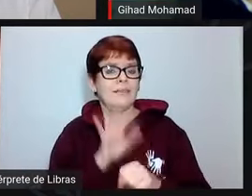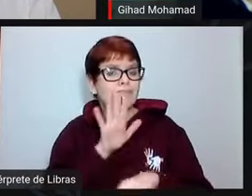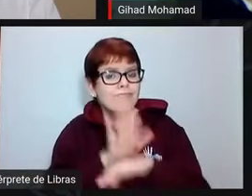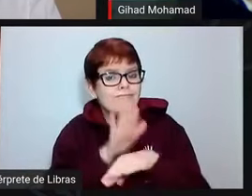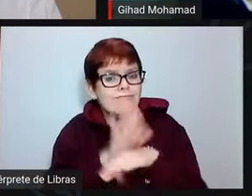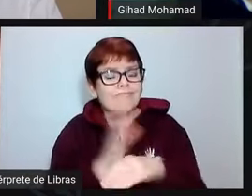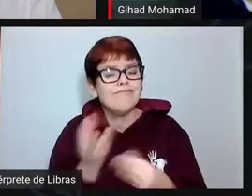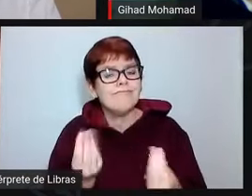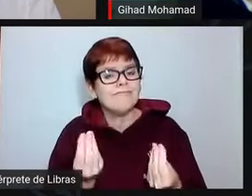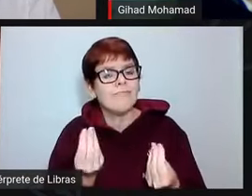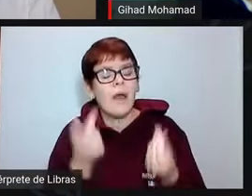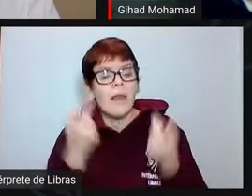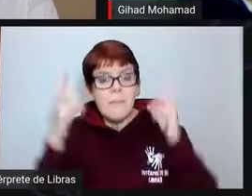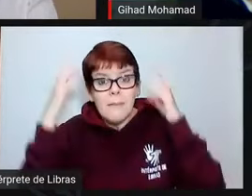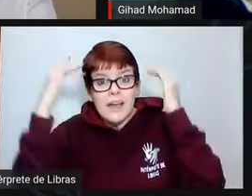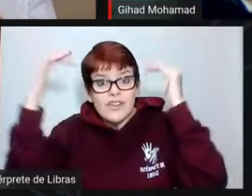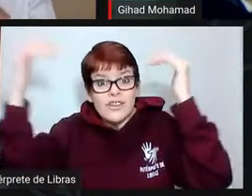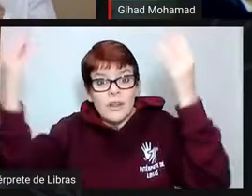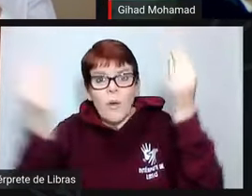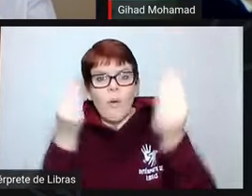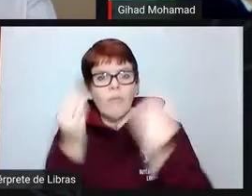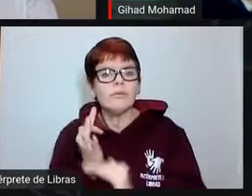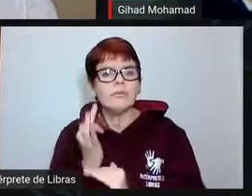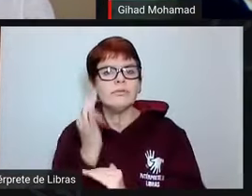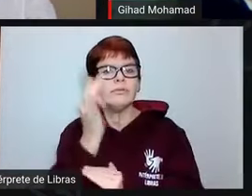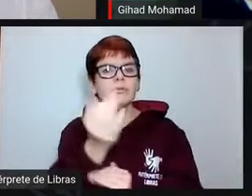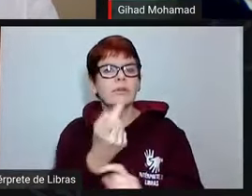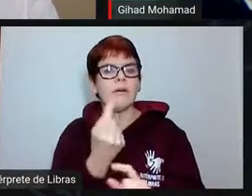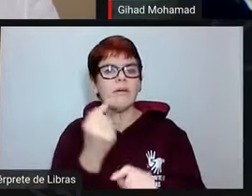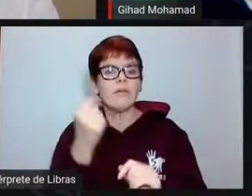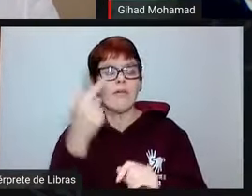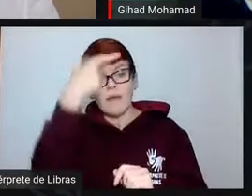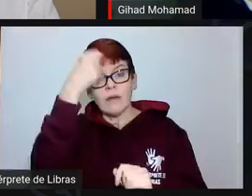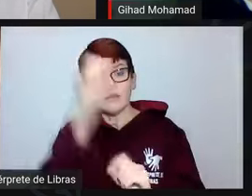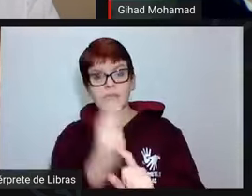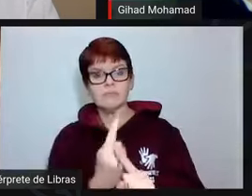Dá para se imaginar o impacto da universidade se retirar desse processo.